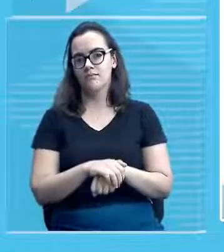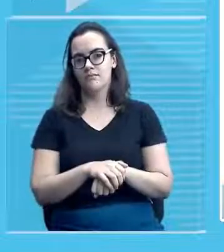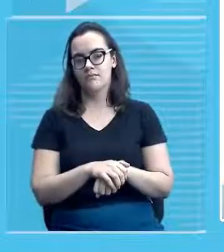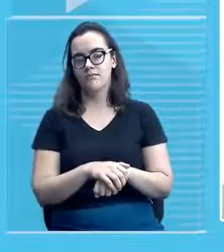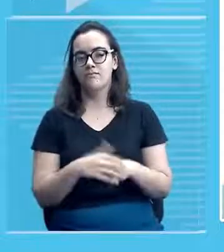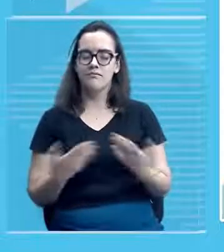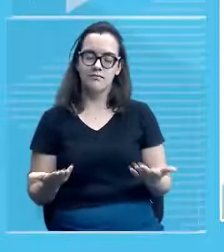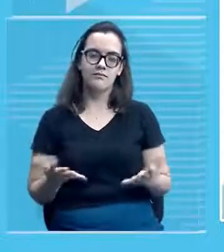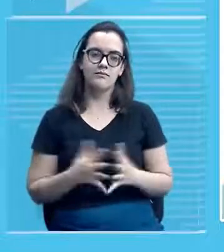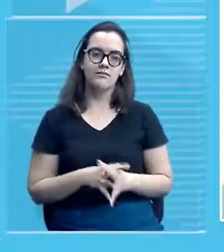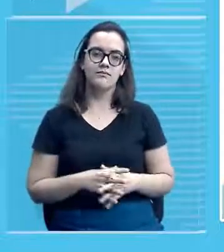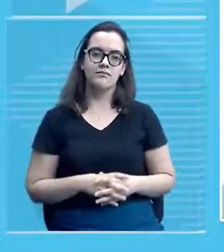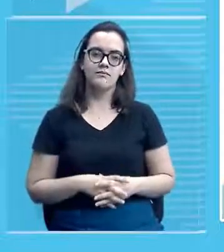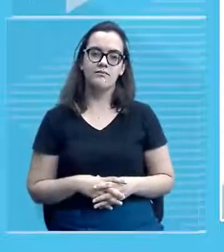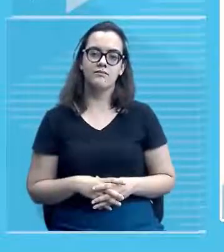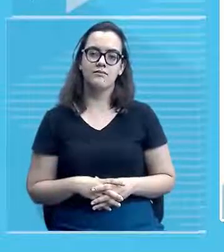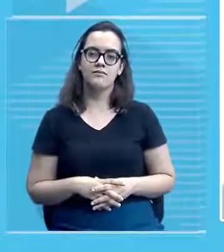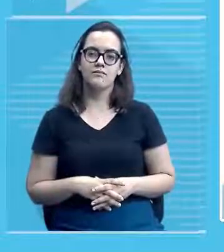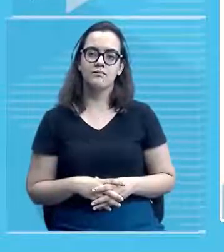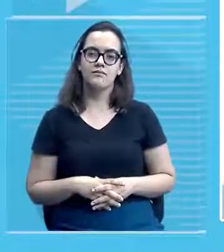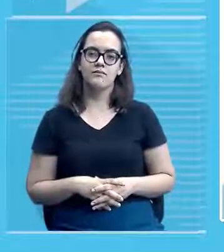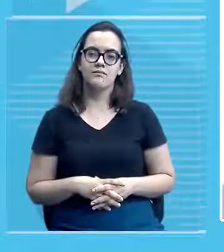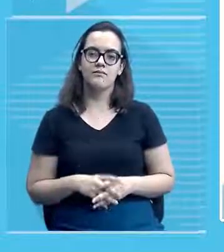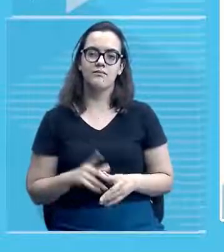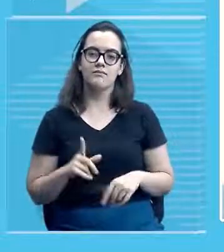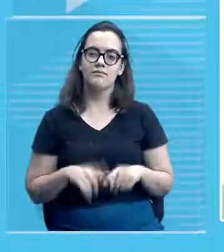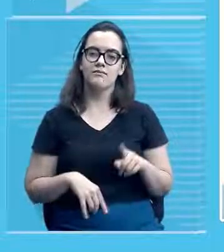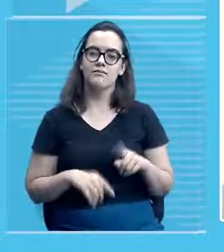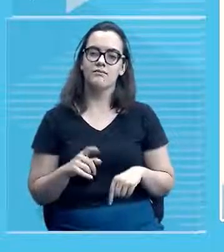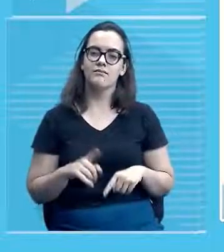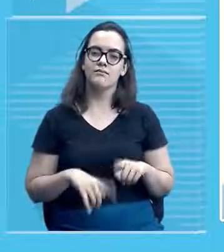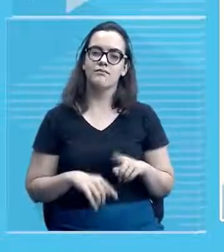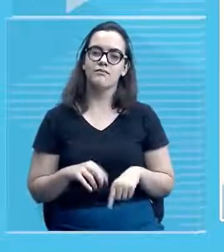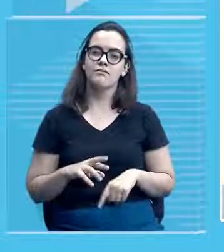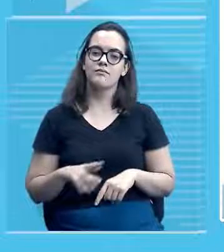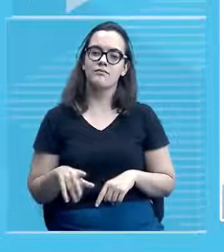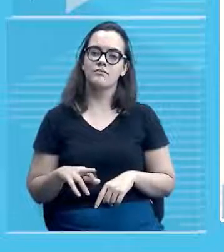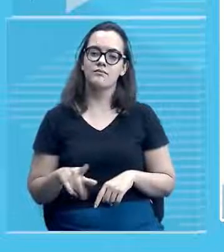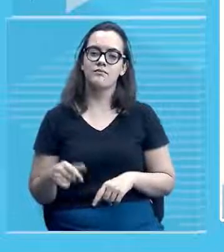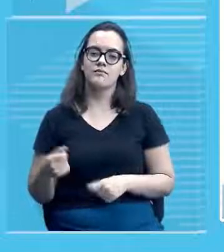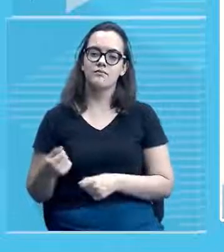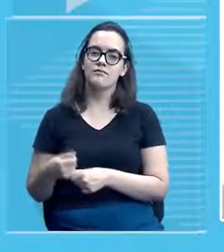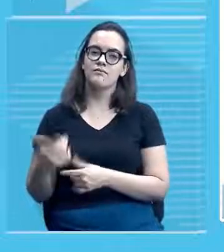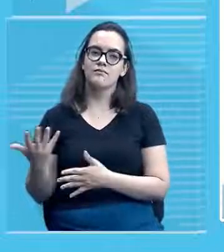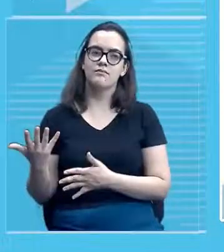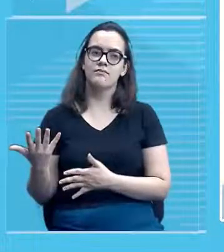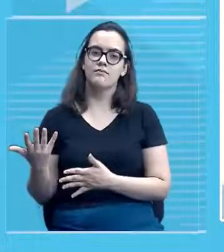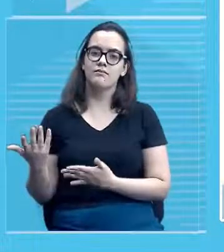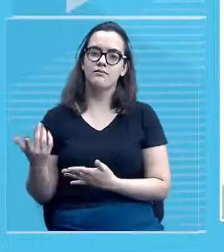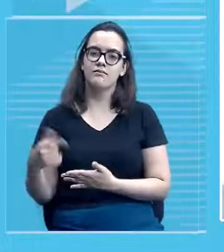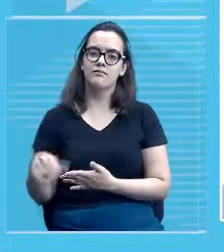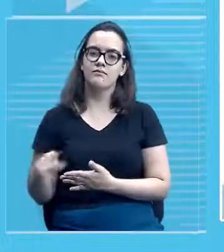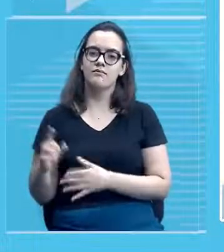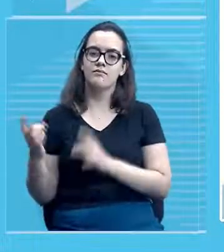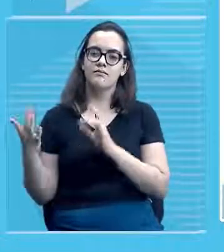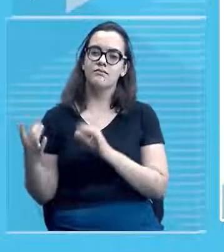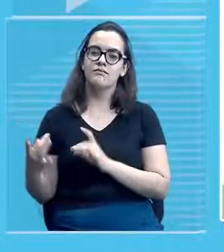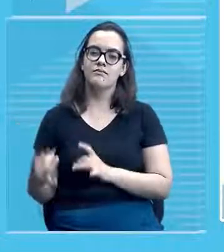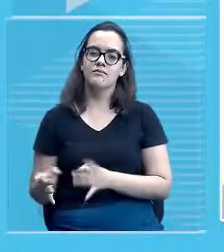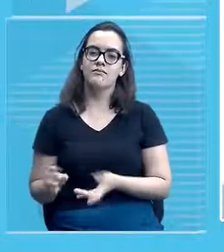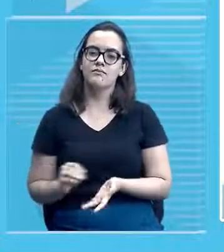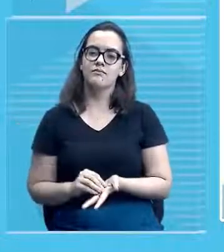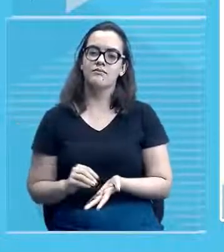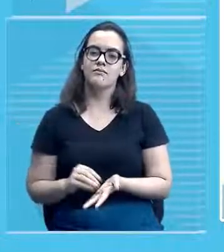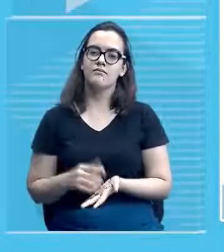então gente olha como eu estou observando eu não estou contando aqui com a participação de vocês eu espero que vocês